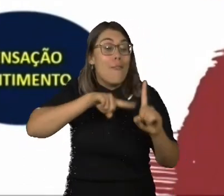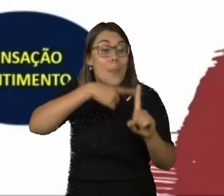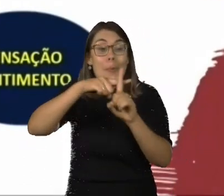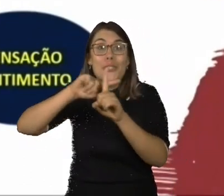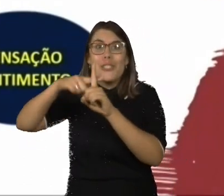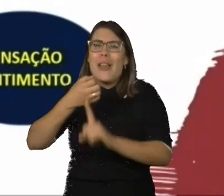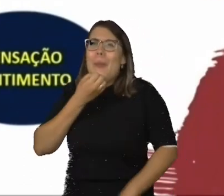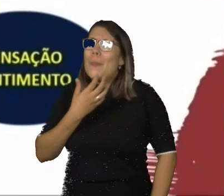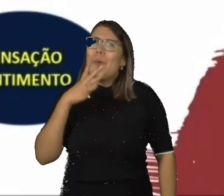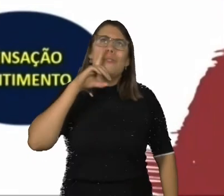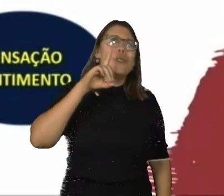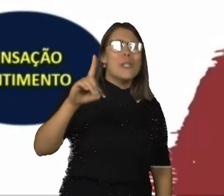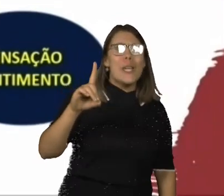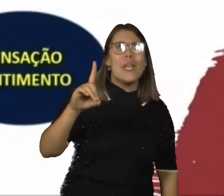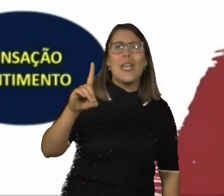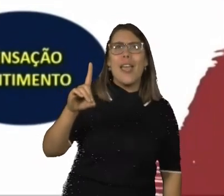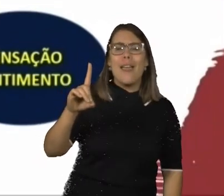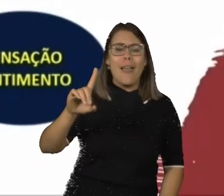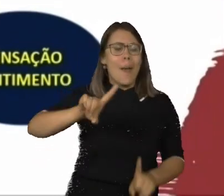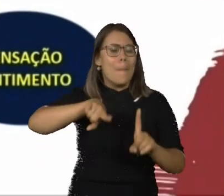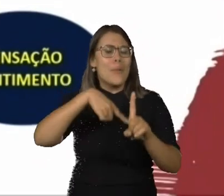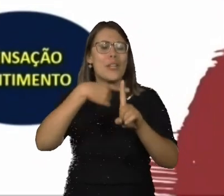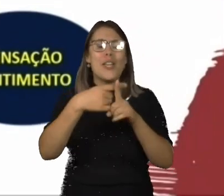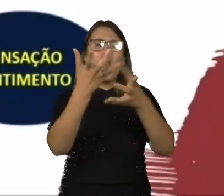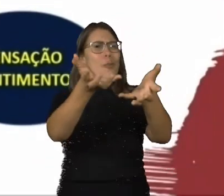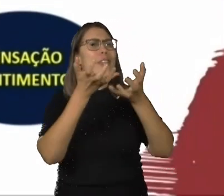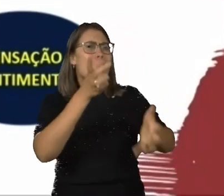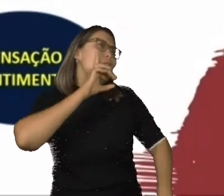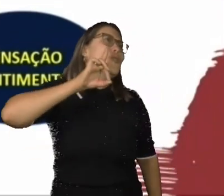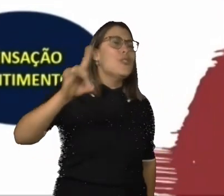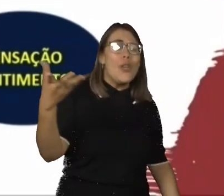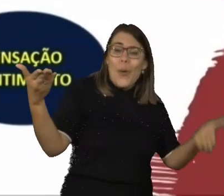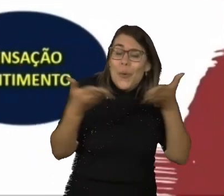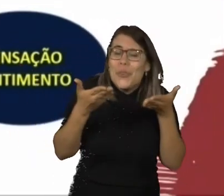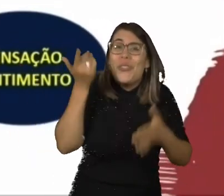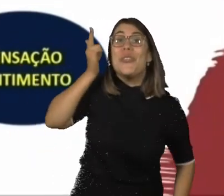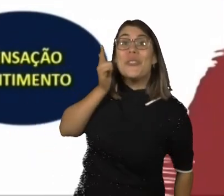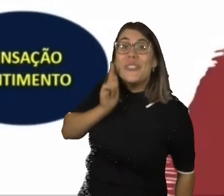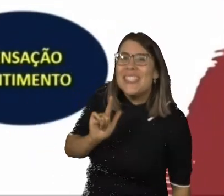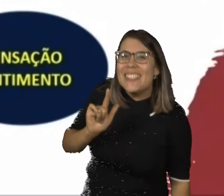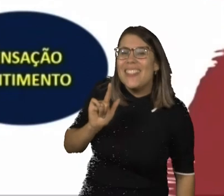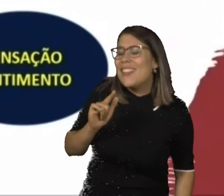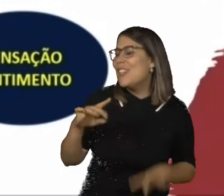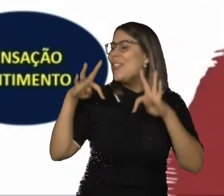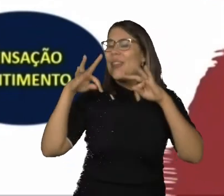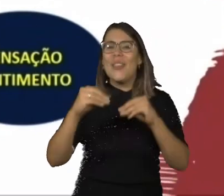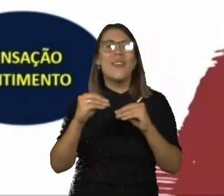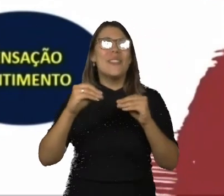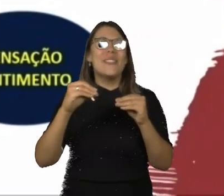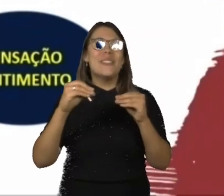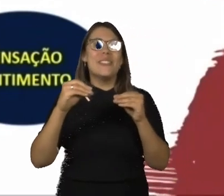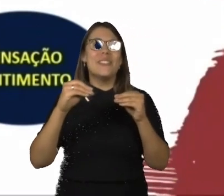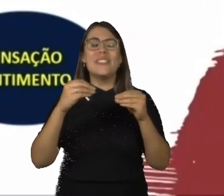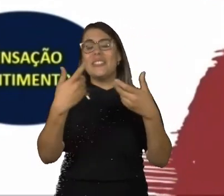tenho algo positivo, ó, meu bom dia, minha intenção do dia é que hoje eu consiga fazer todas as minhas atividades, o meu